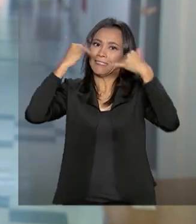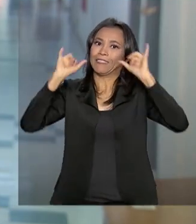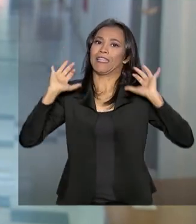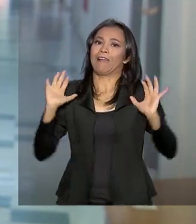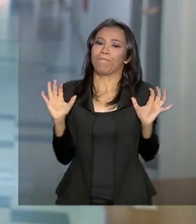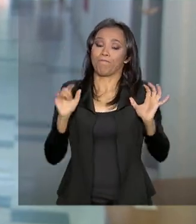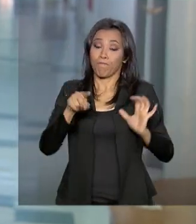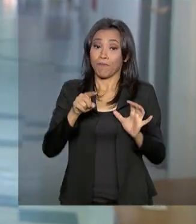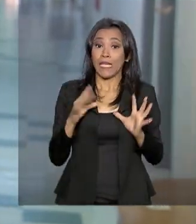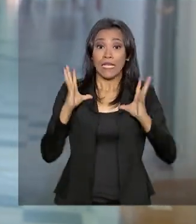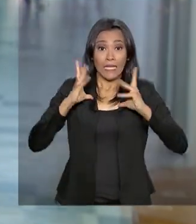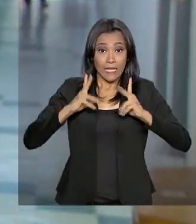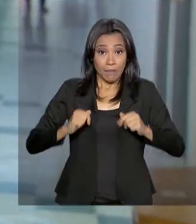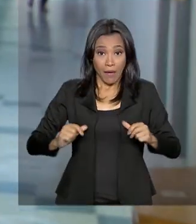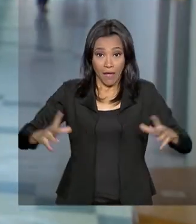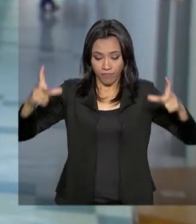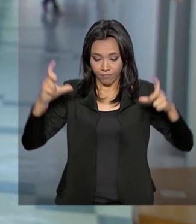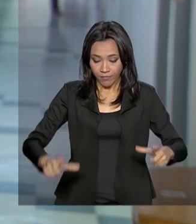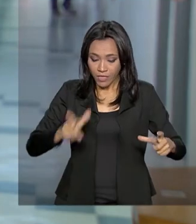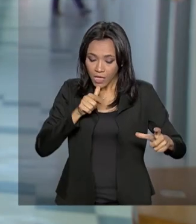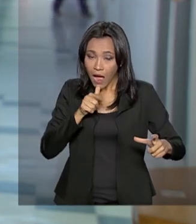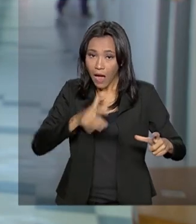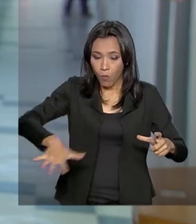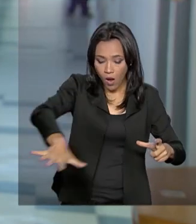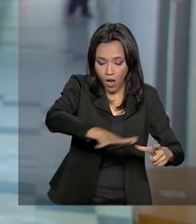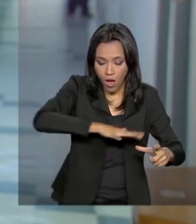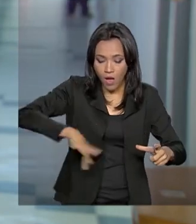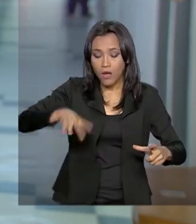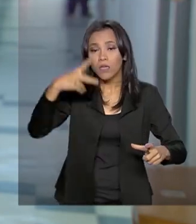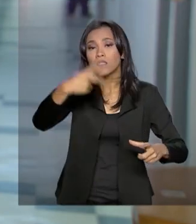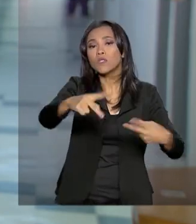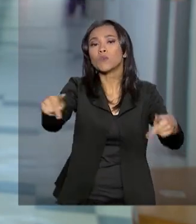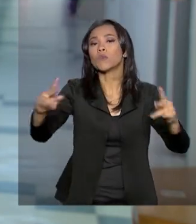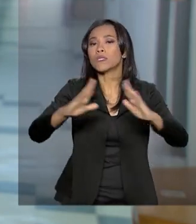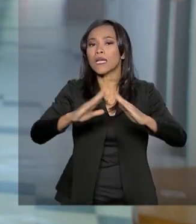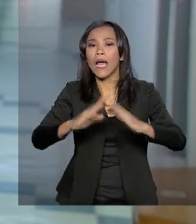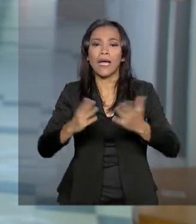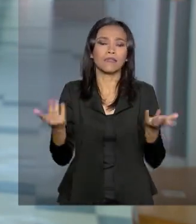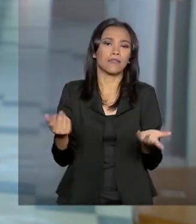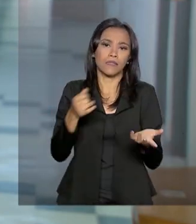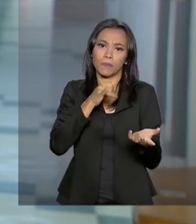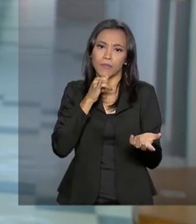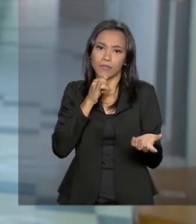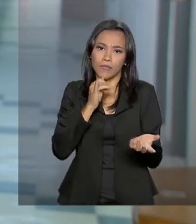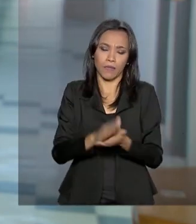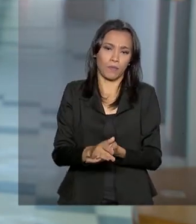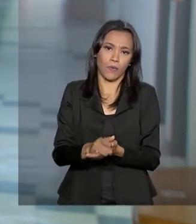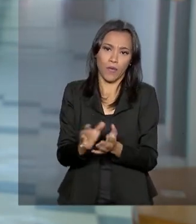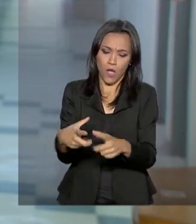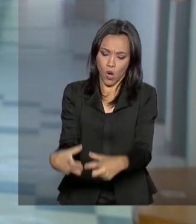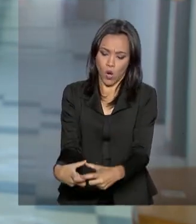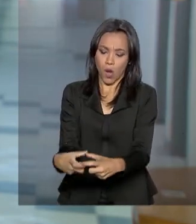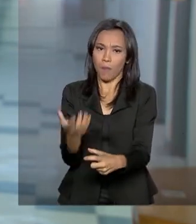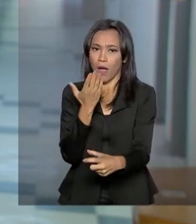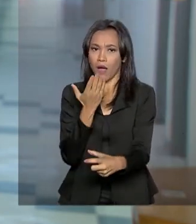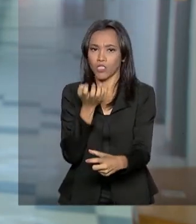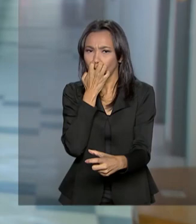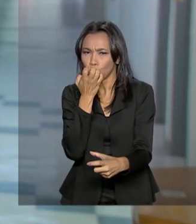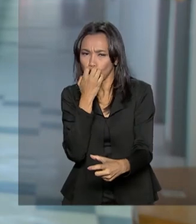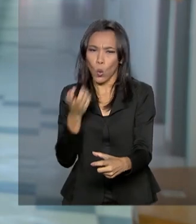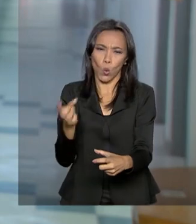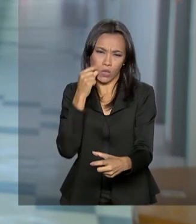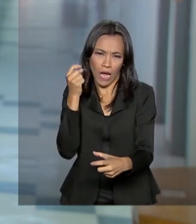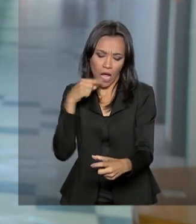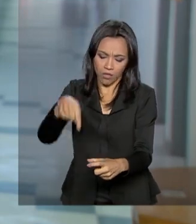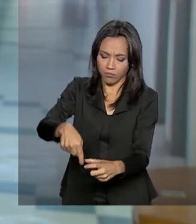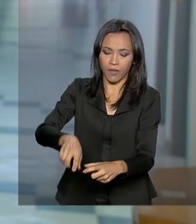Limpeza de caixas d'água é fundamental. Não ter recipientes nos seus locais, como pets animais com água, que você também não deixe de limpar. Olhar os